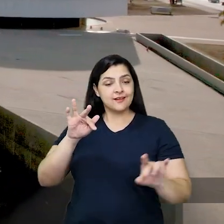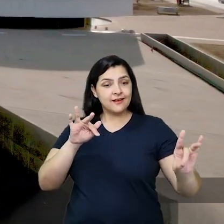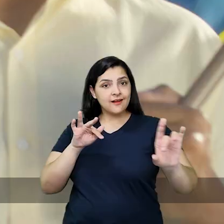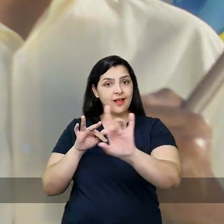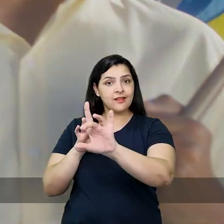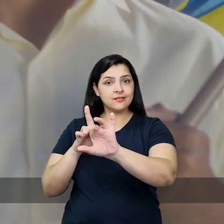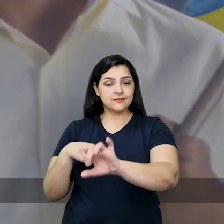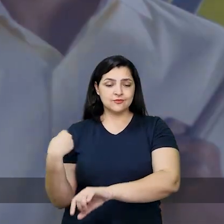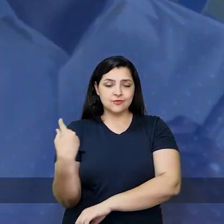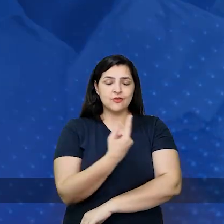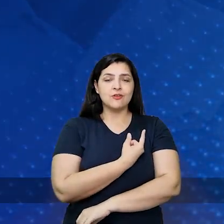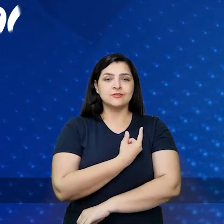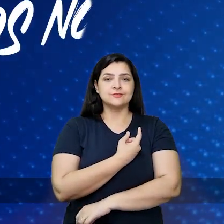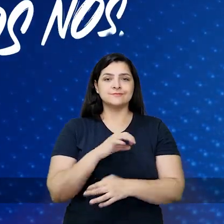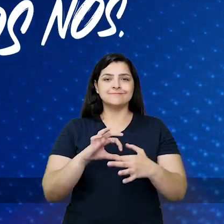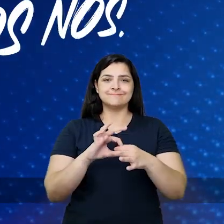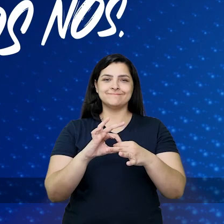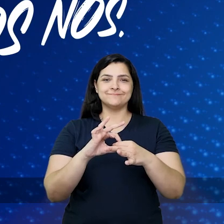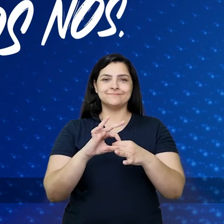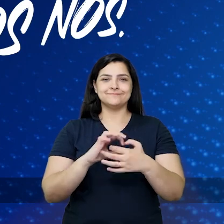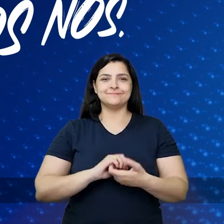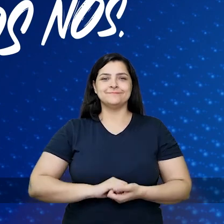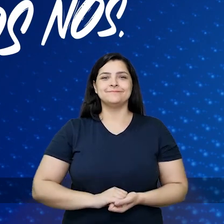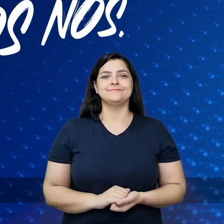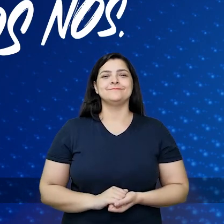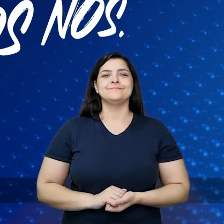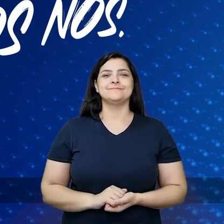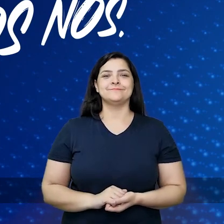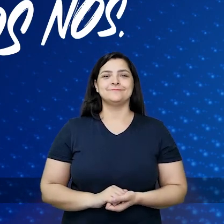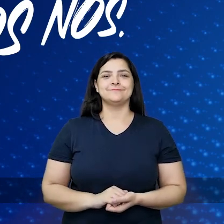CLDF. Por cada um, por todos nós.